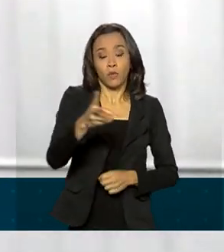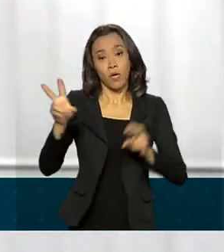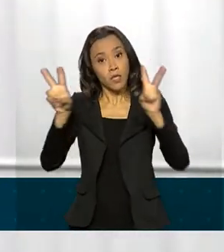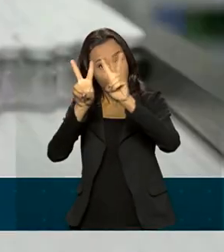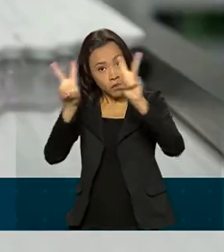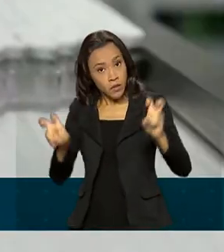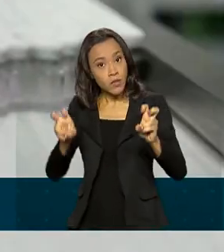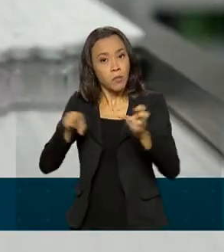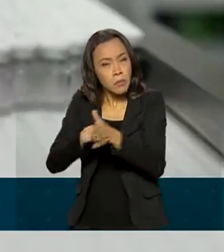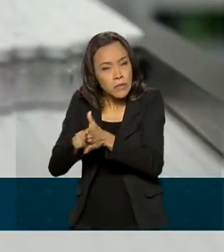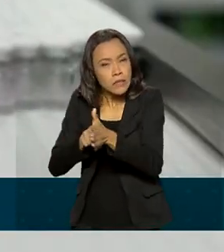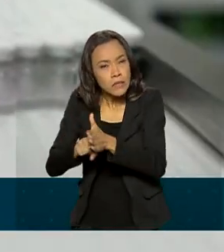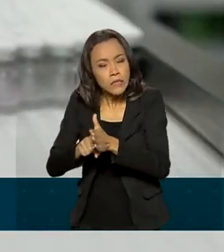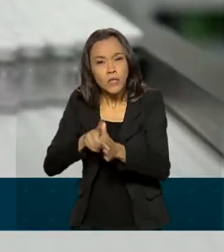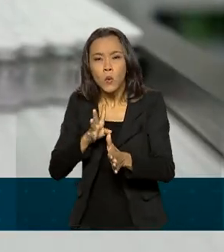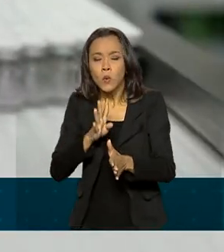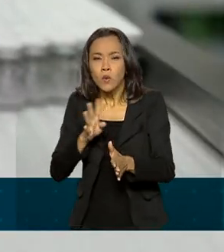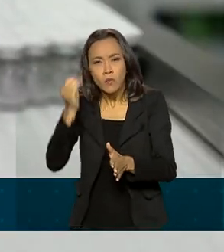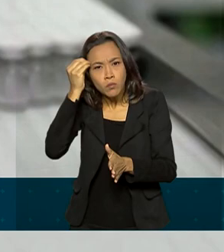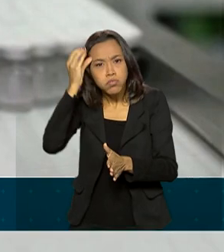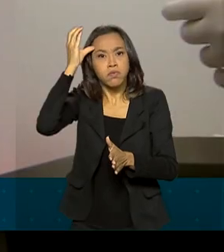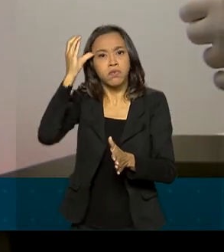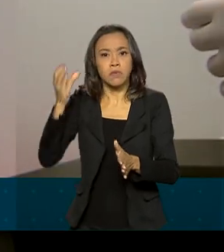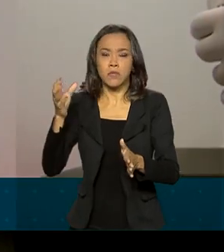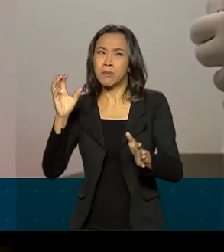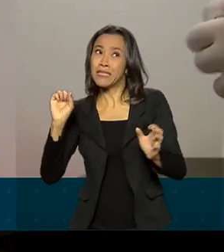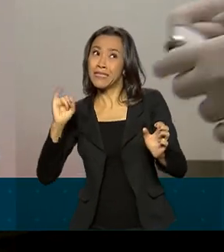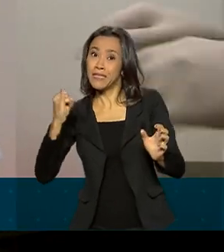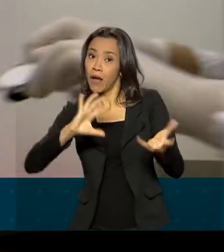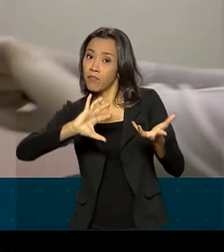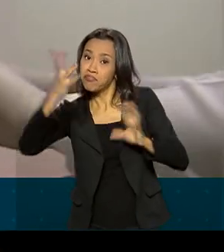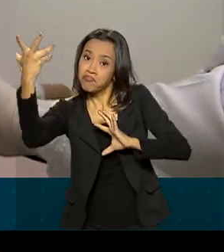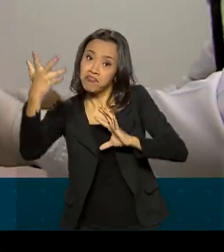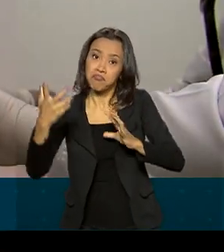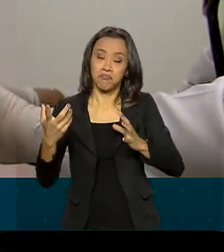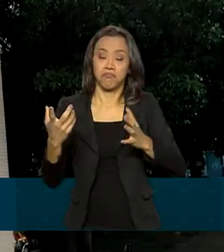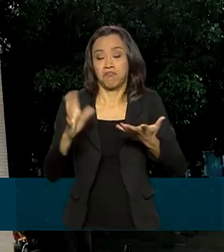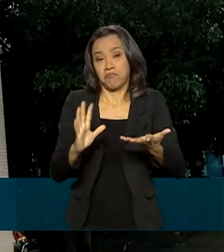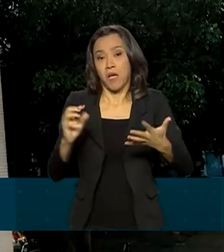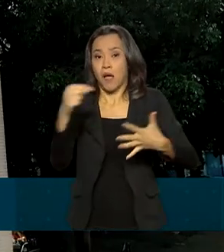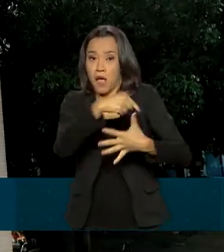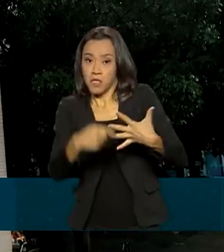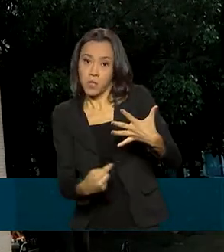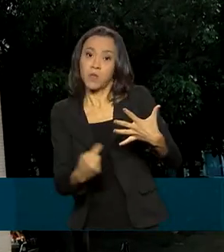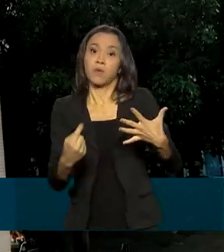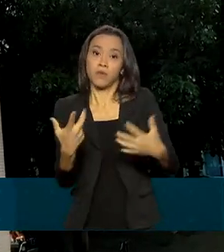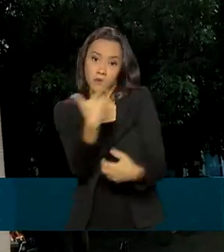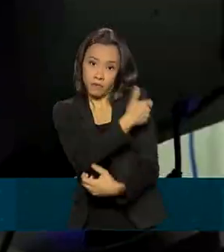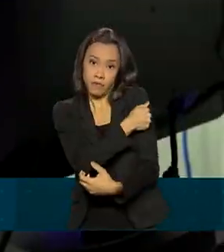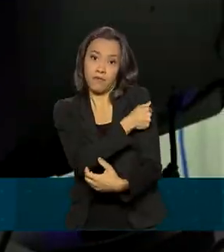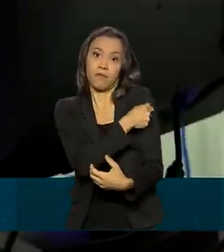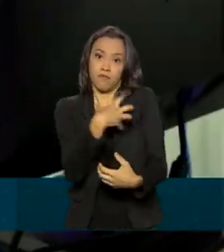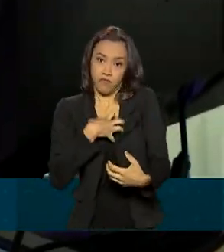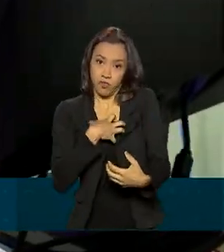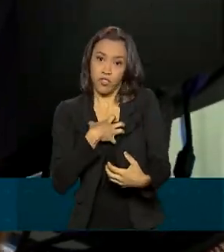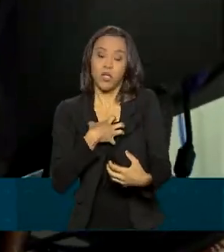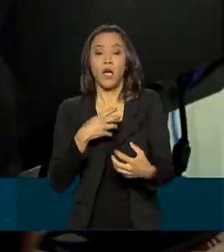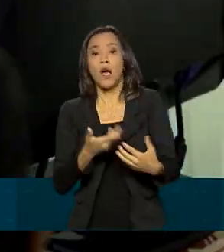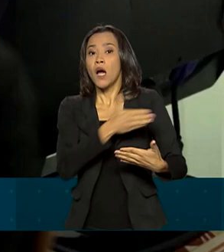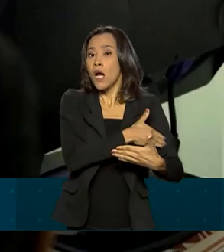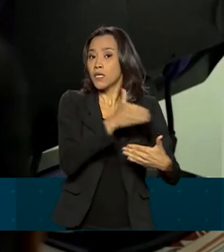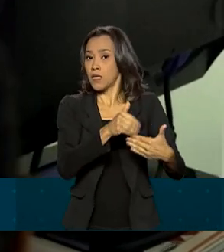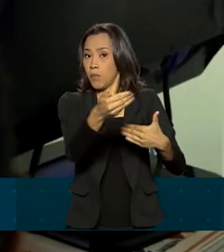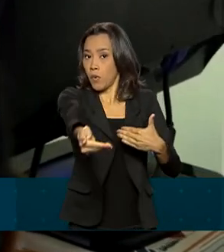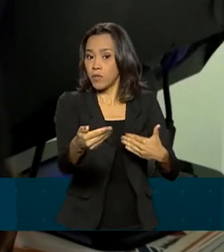o assunto, como possíveis reações à vacina antes e depois do parto, o Ministério da Saúde decidiu